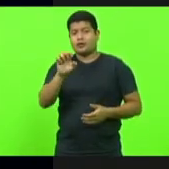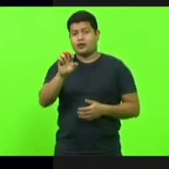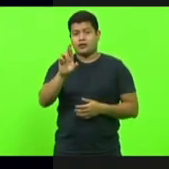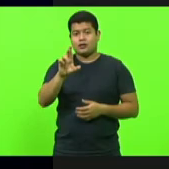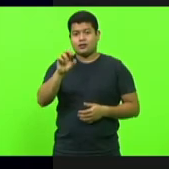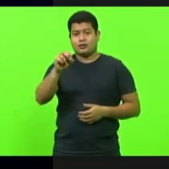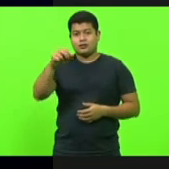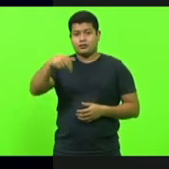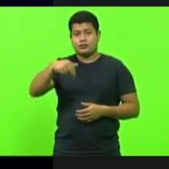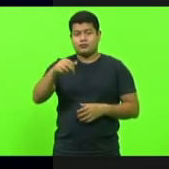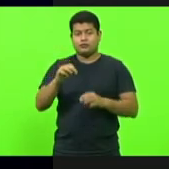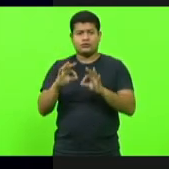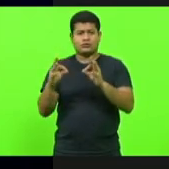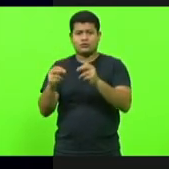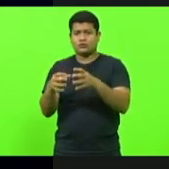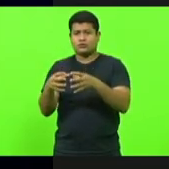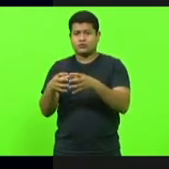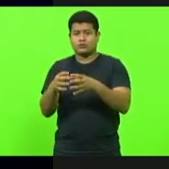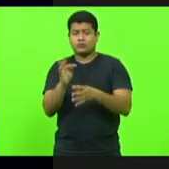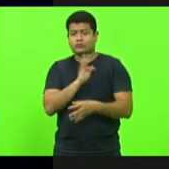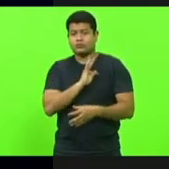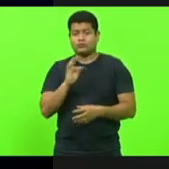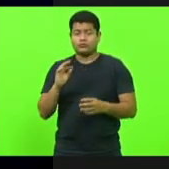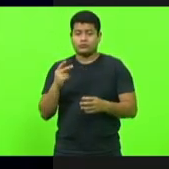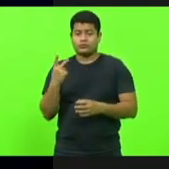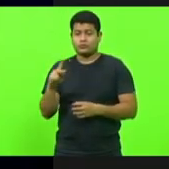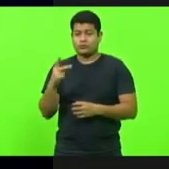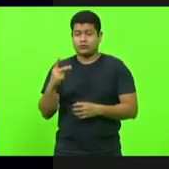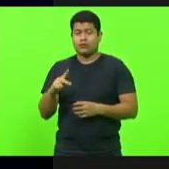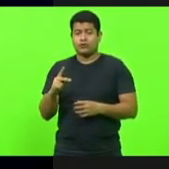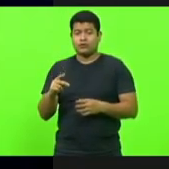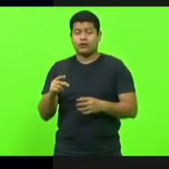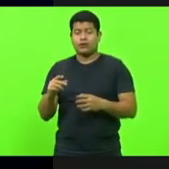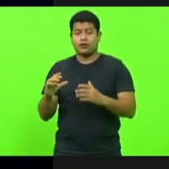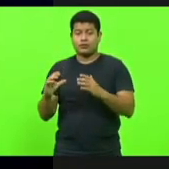a equipe lá da Casa Civil.